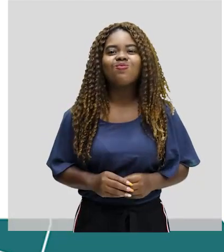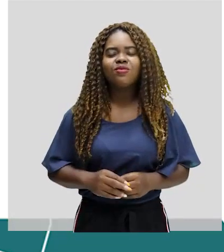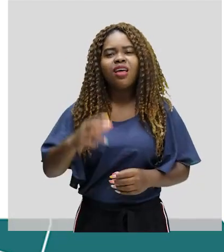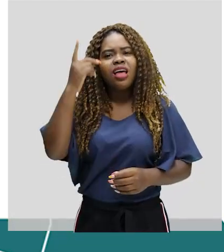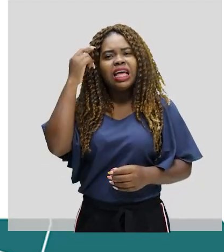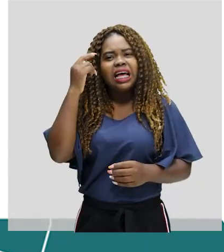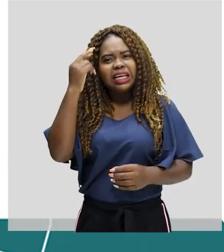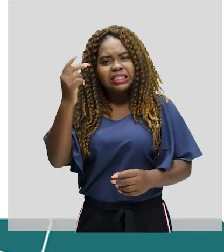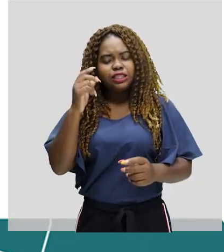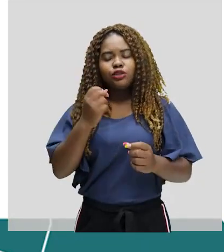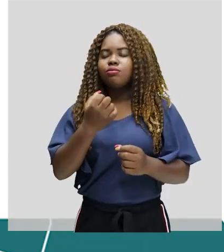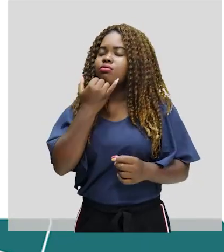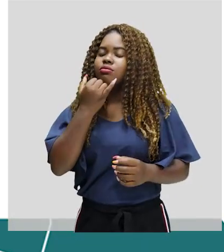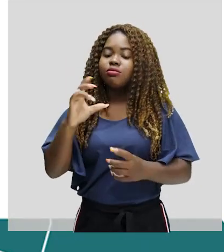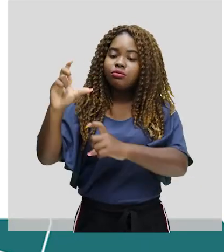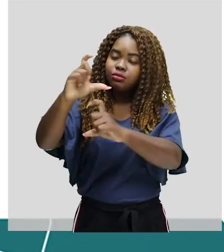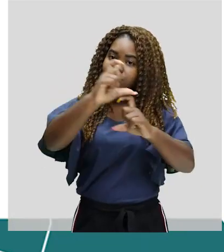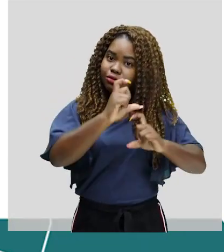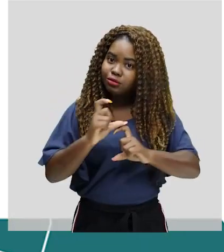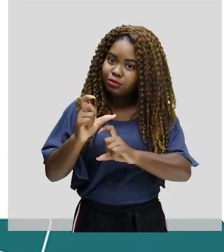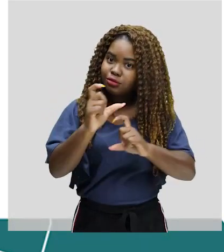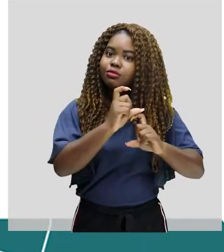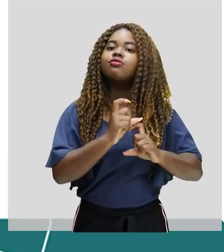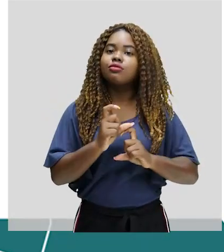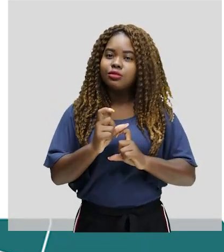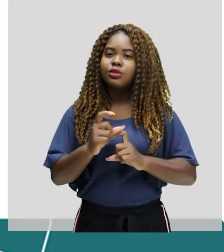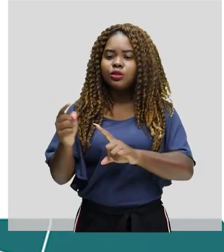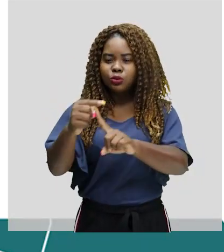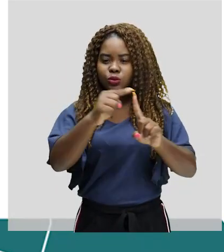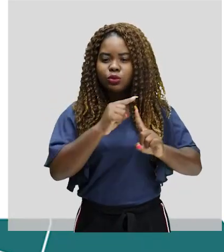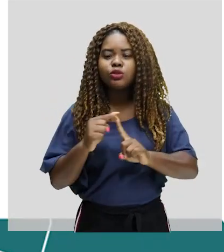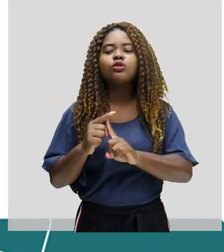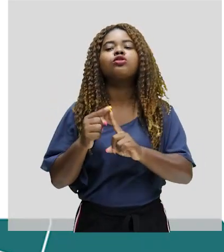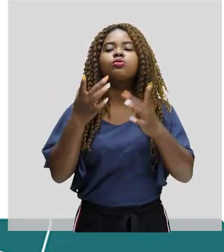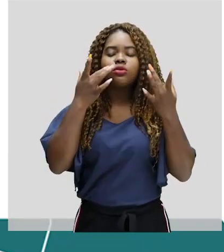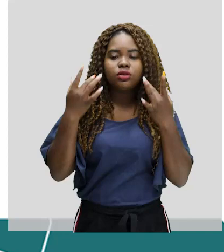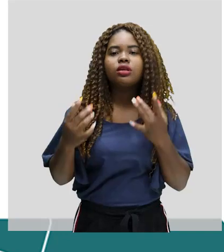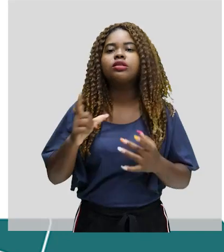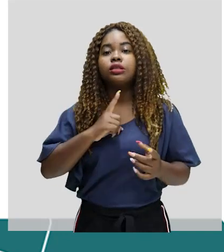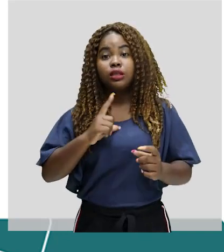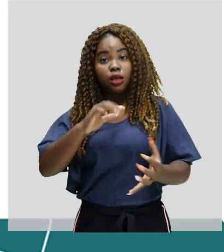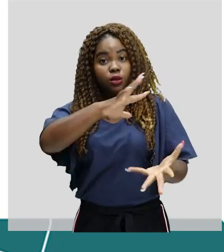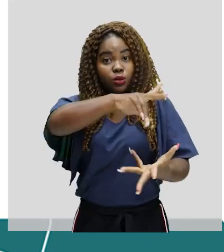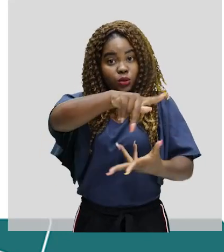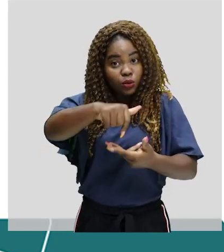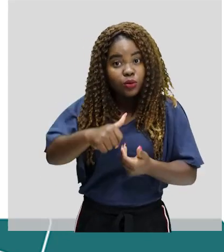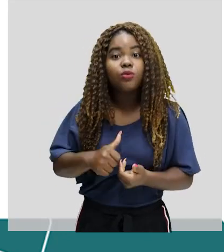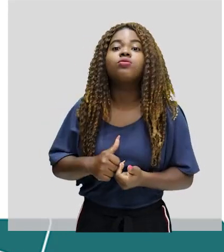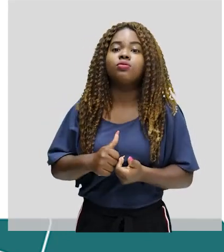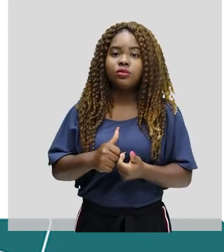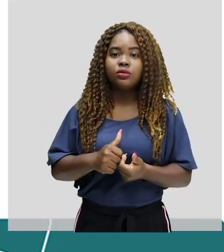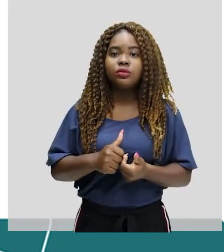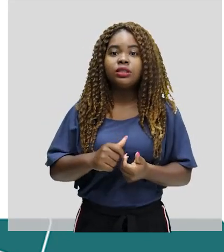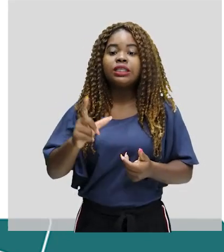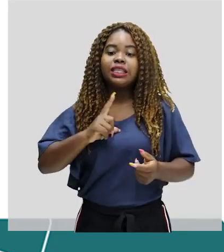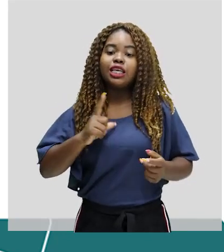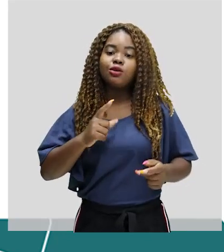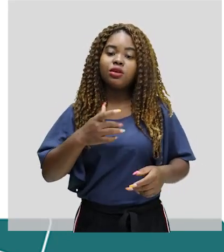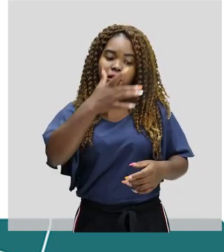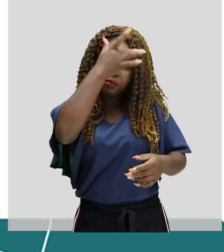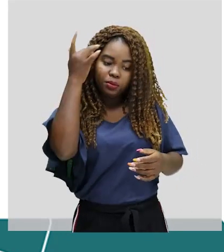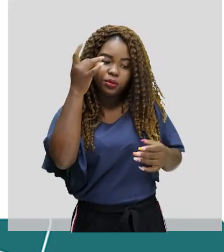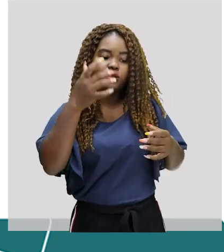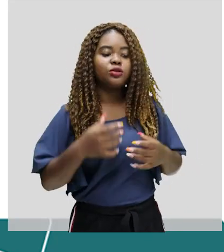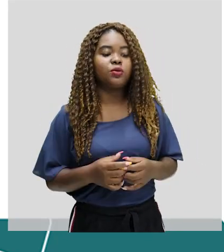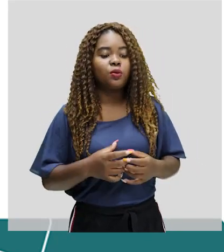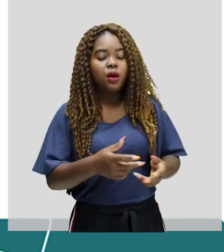em quadrinhos são um dos 11 tipos de arte presentes no mundo. Muito apreciada pelo público jovem, são uma maneira despojada